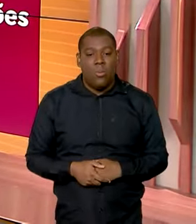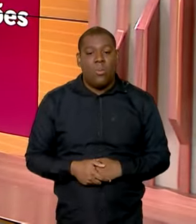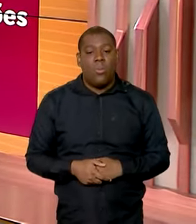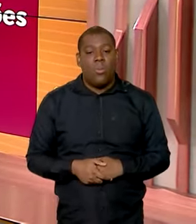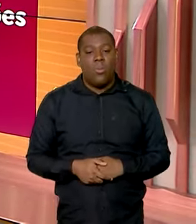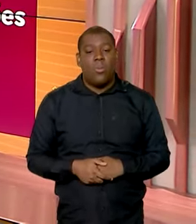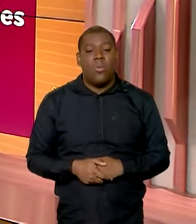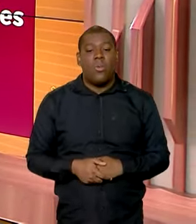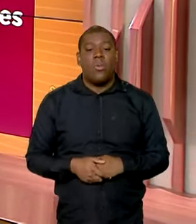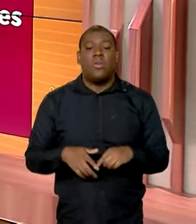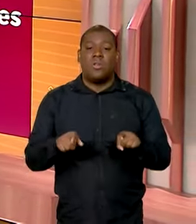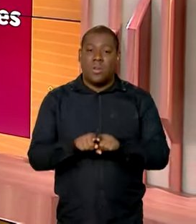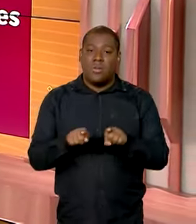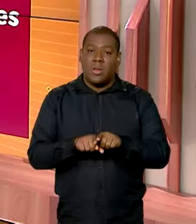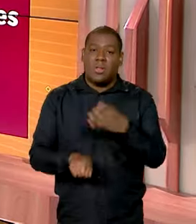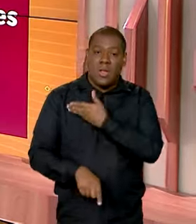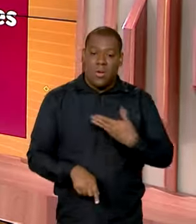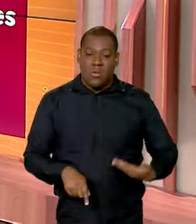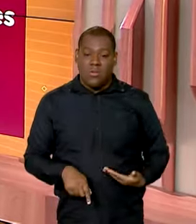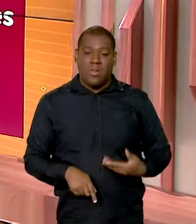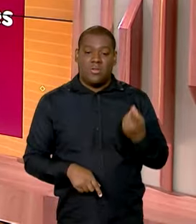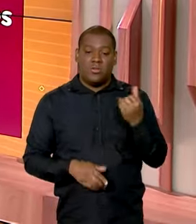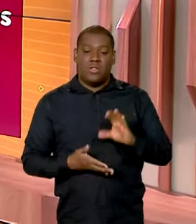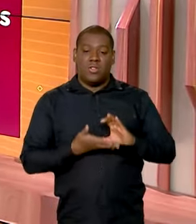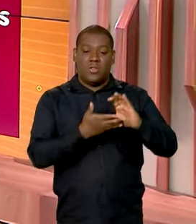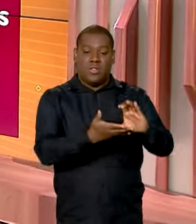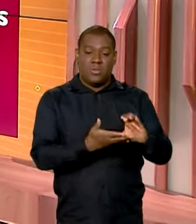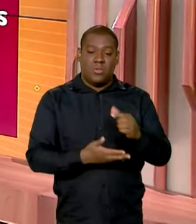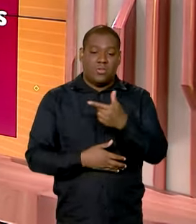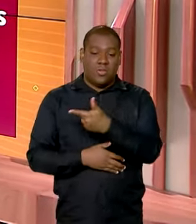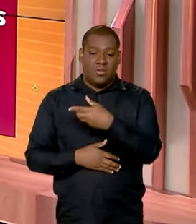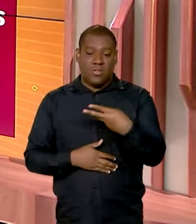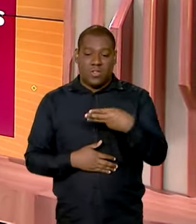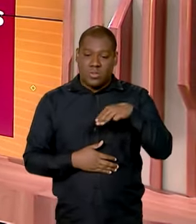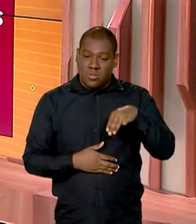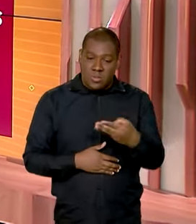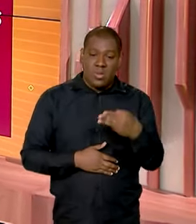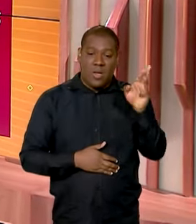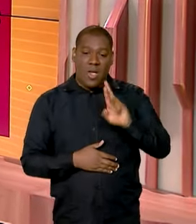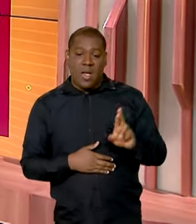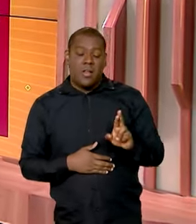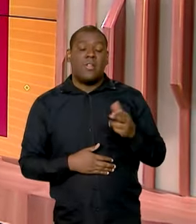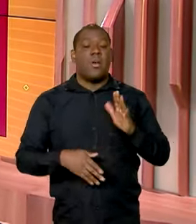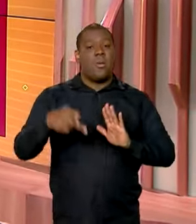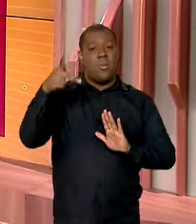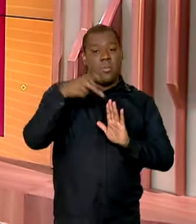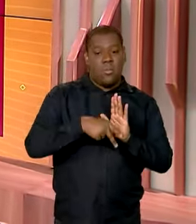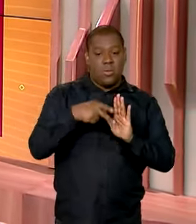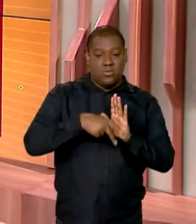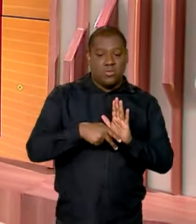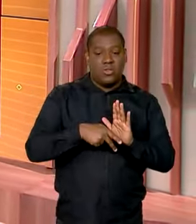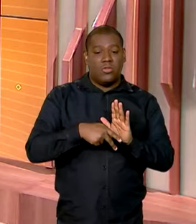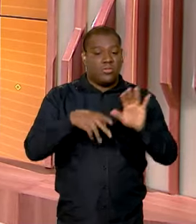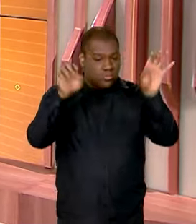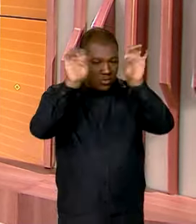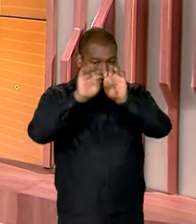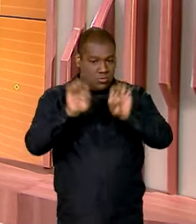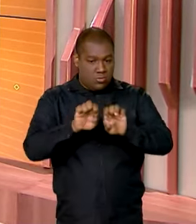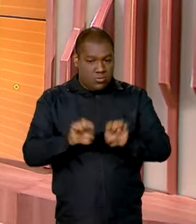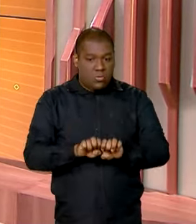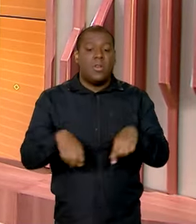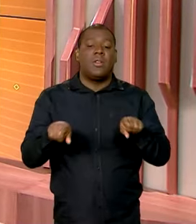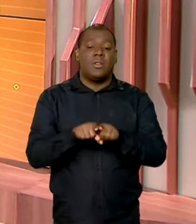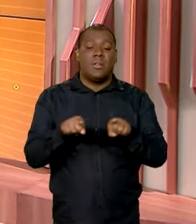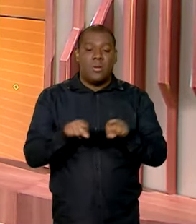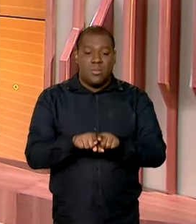projetos de inovação no valor de 23 milhões e 600 mil reais. E teve também o aporte de mais